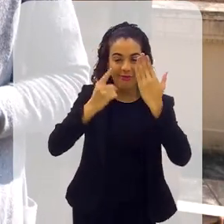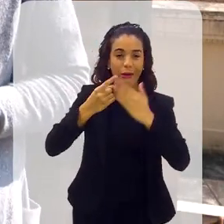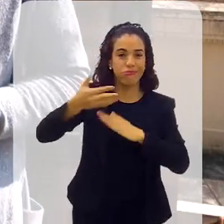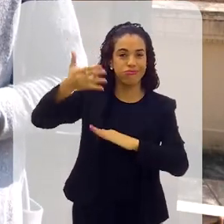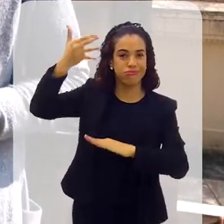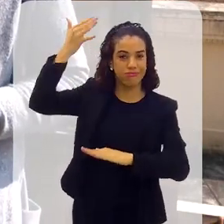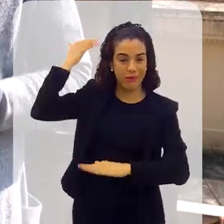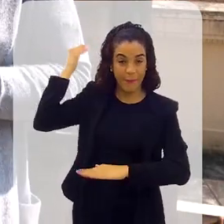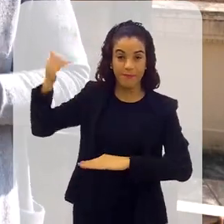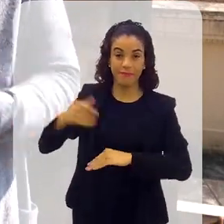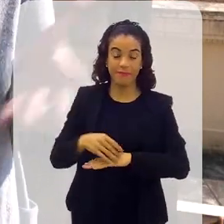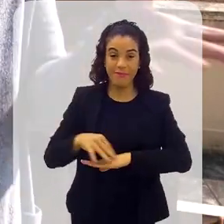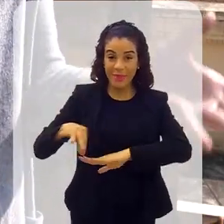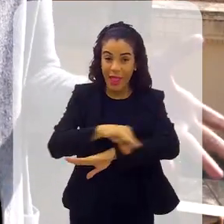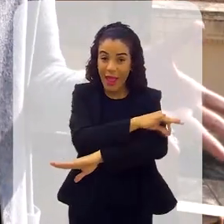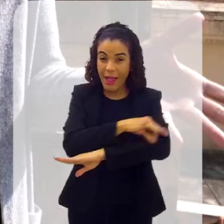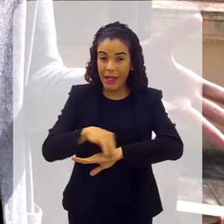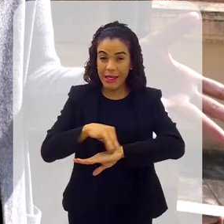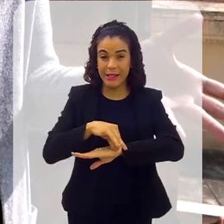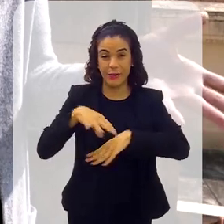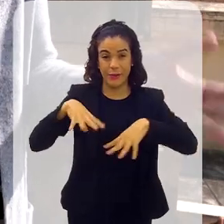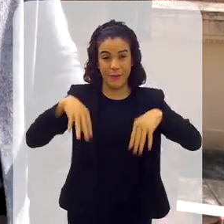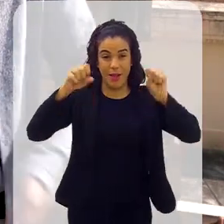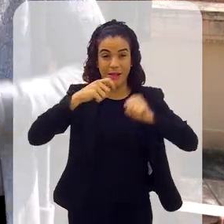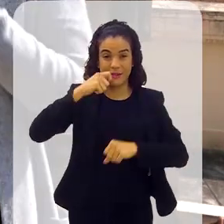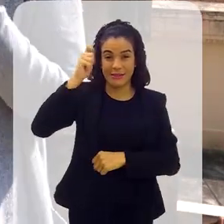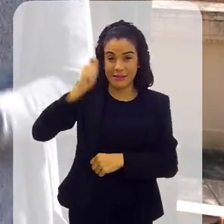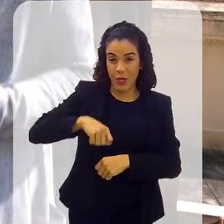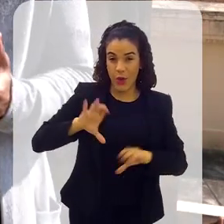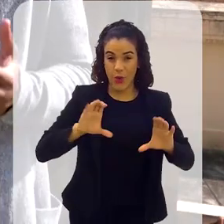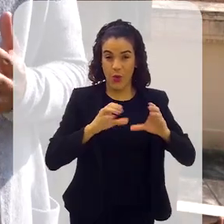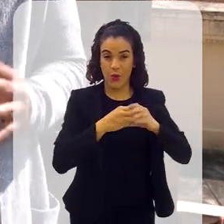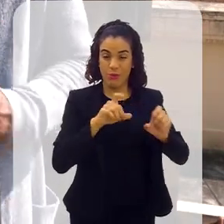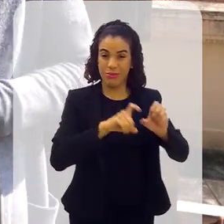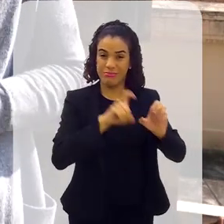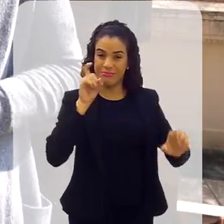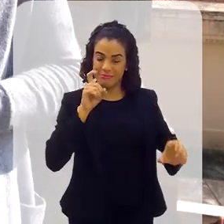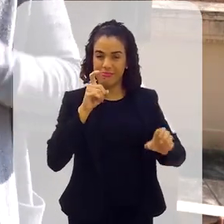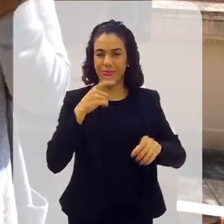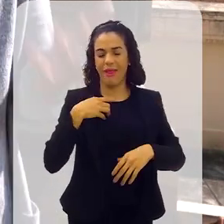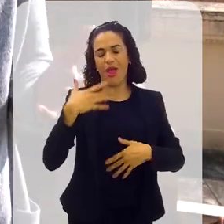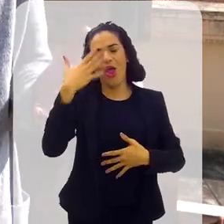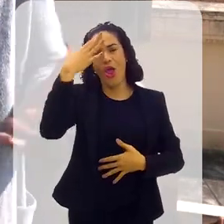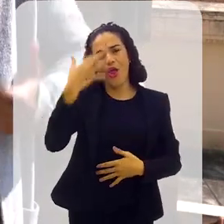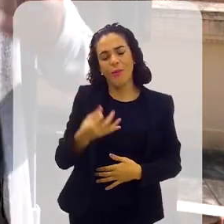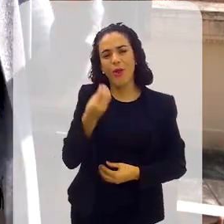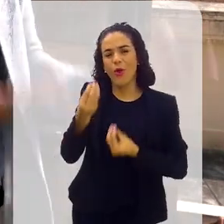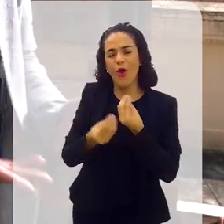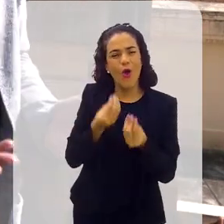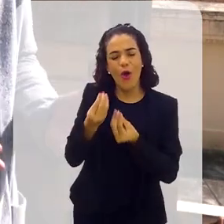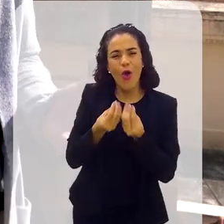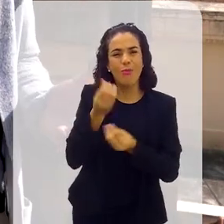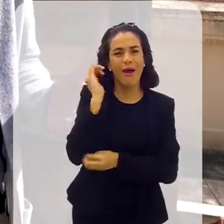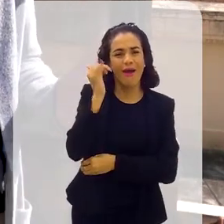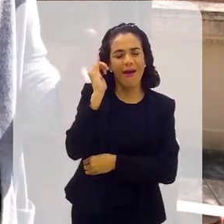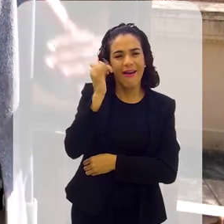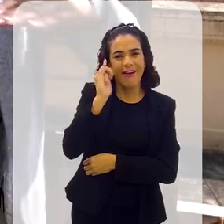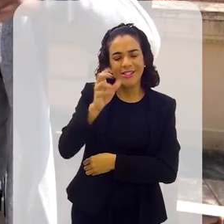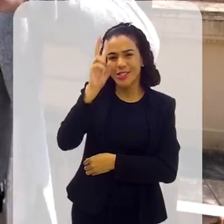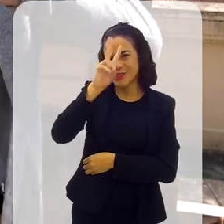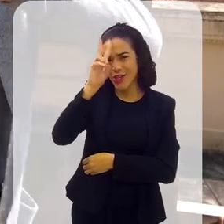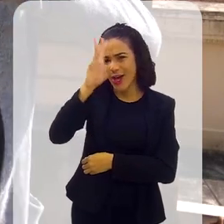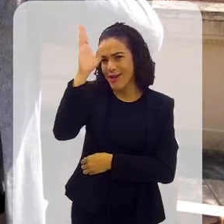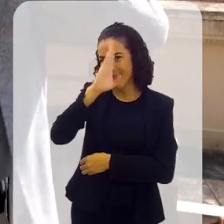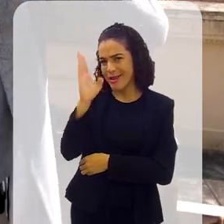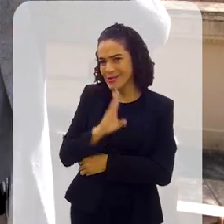Carioca à época. A arquitetura do Palácio Tiradentes, o Grupo Independência, nos permitem compreender como a narrativa da história brasileira